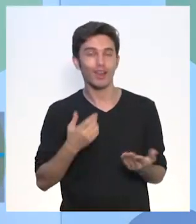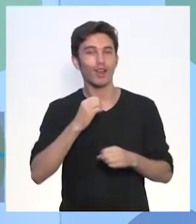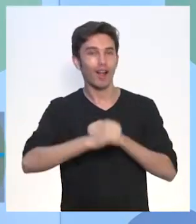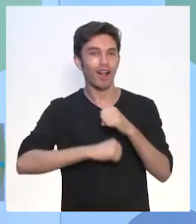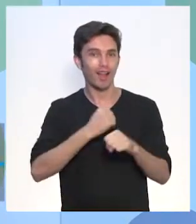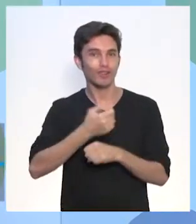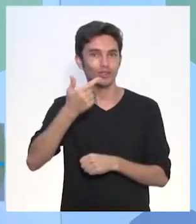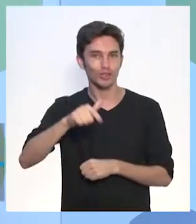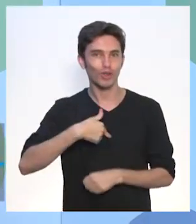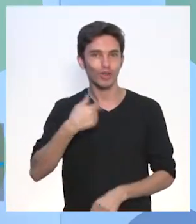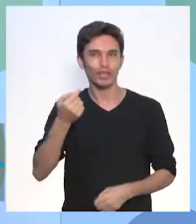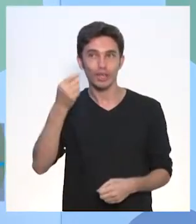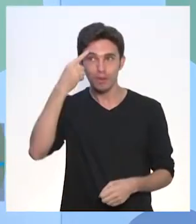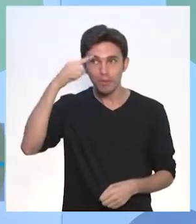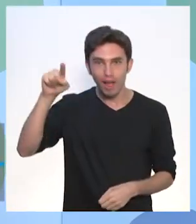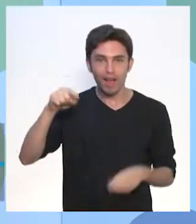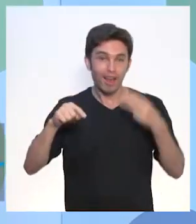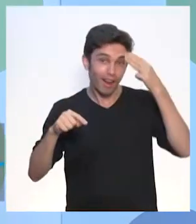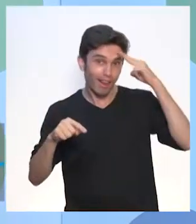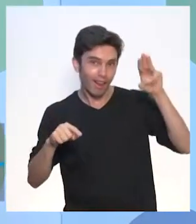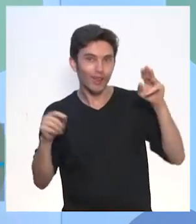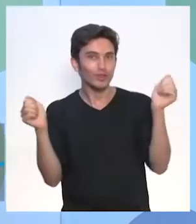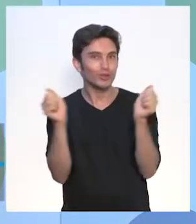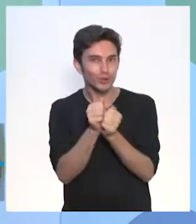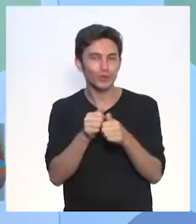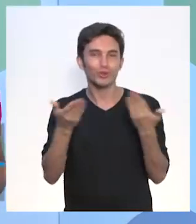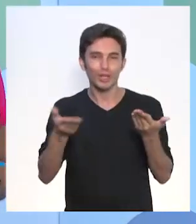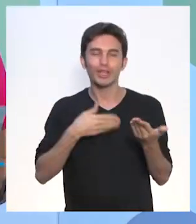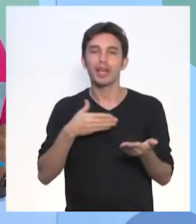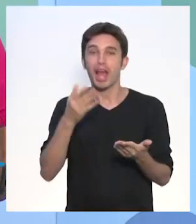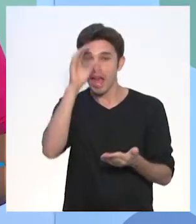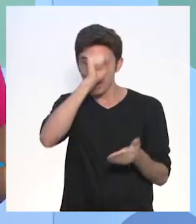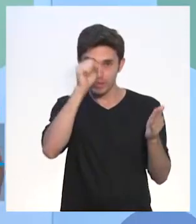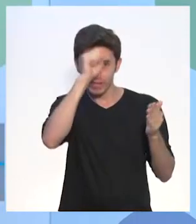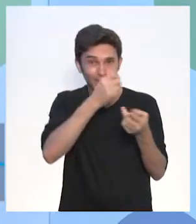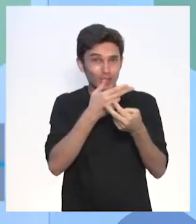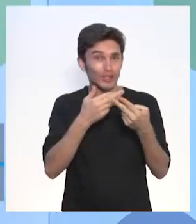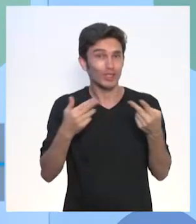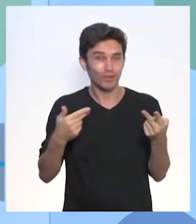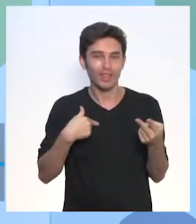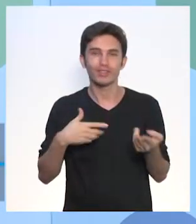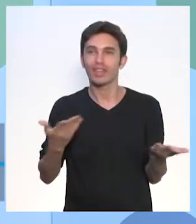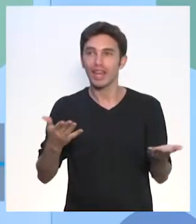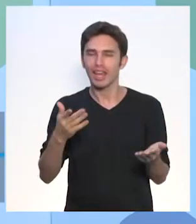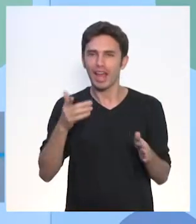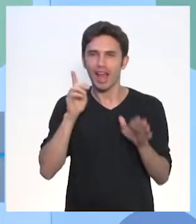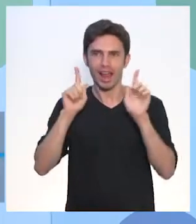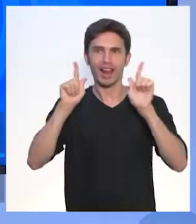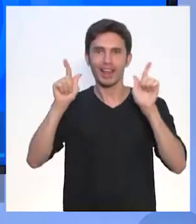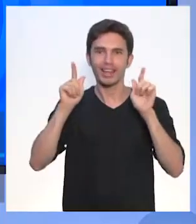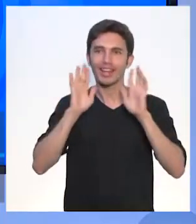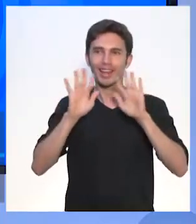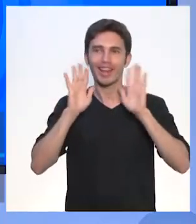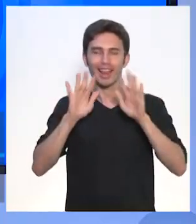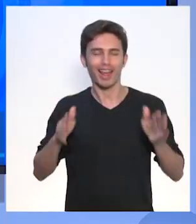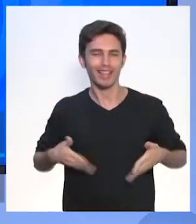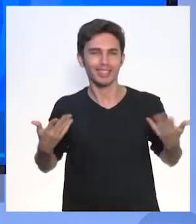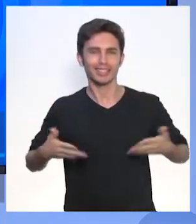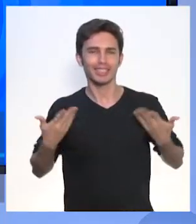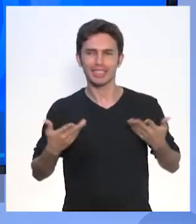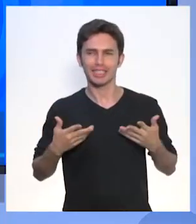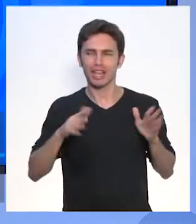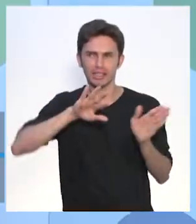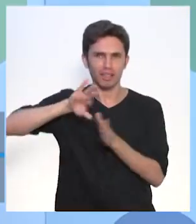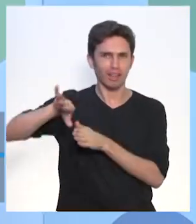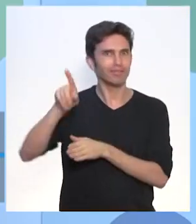professora Juliana, professora Mara, com muita coisa para aprender e não deixando a alegria de lado, né Mara? passei, deixaram a alegria de lado.